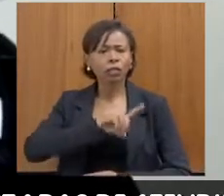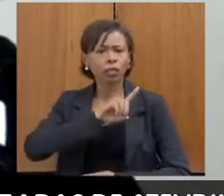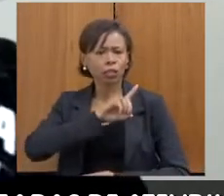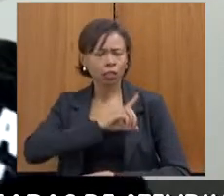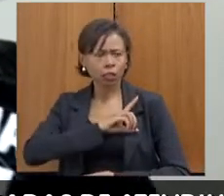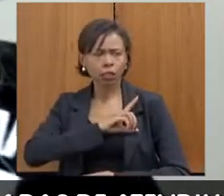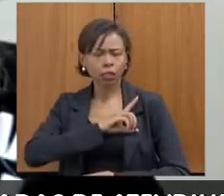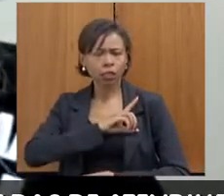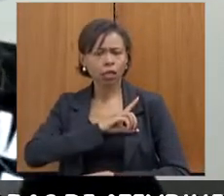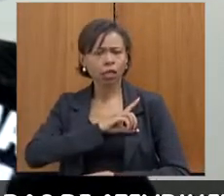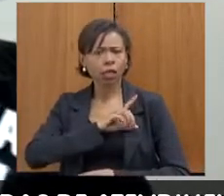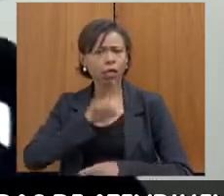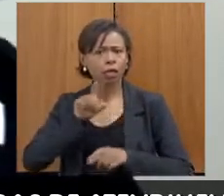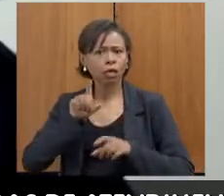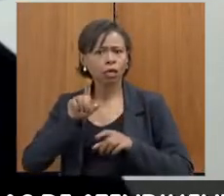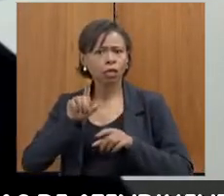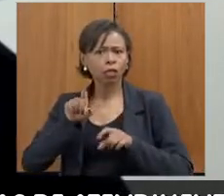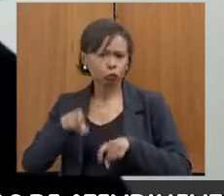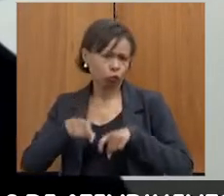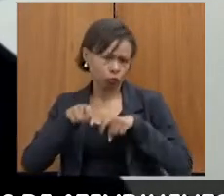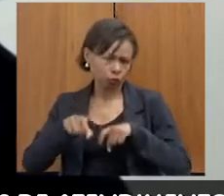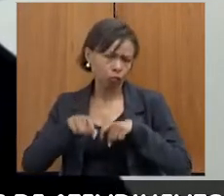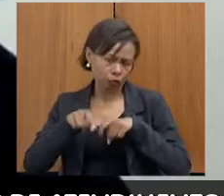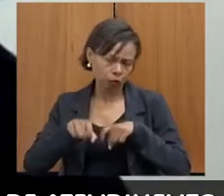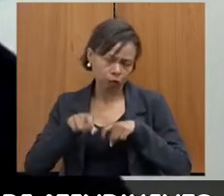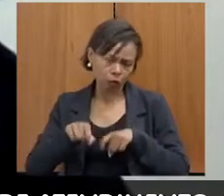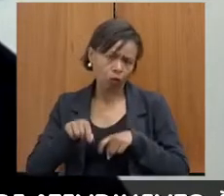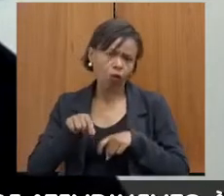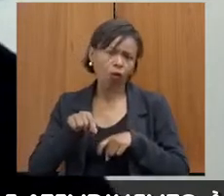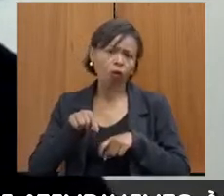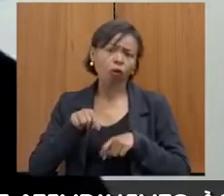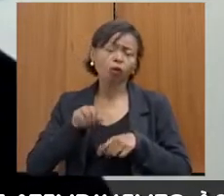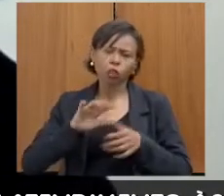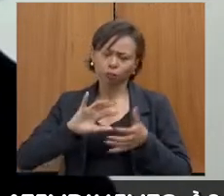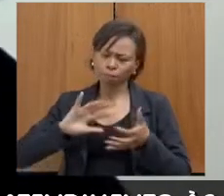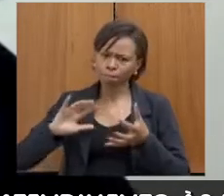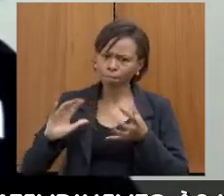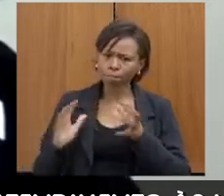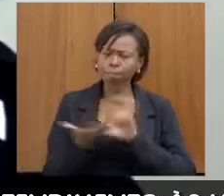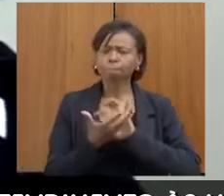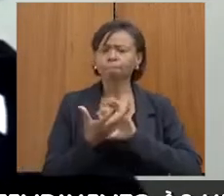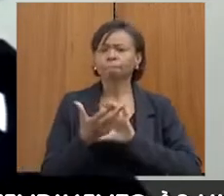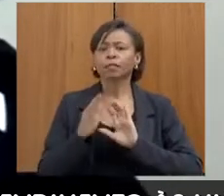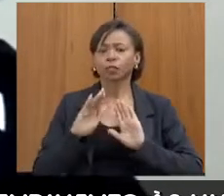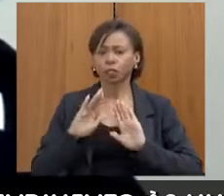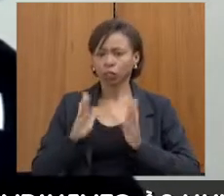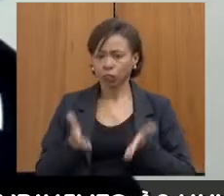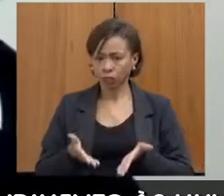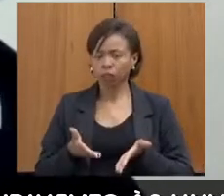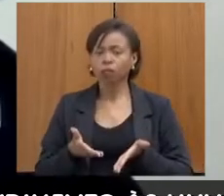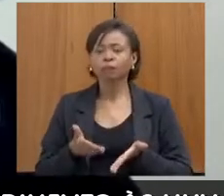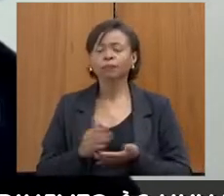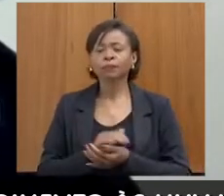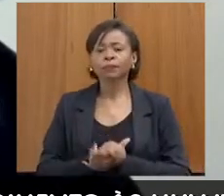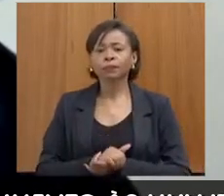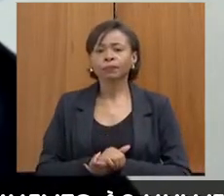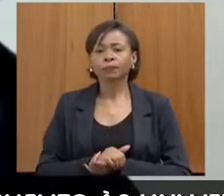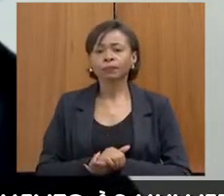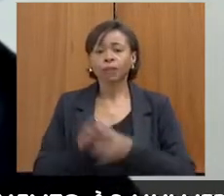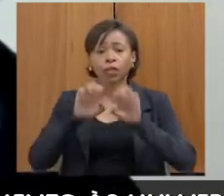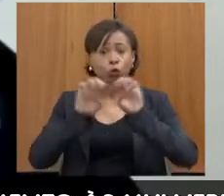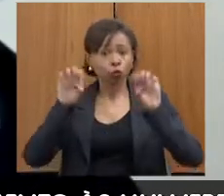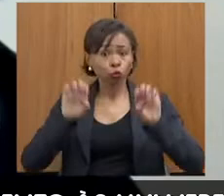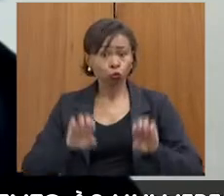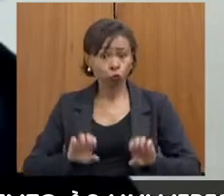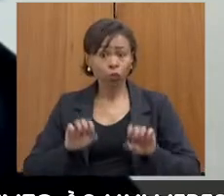delegacia show de bola, uma delegacia que foi toda reformada e a estrutura